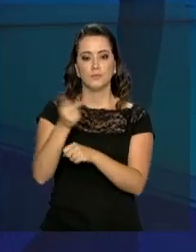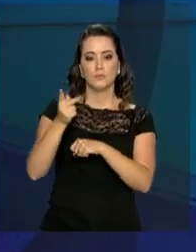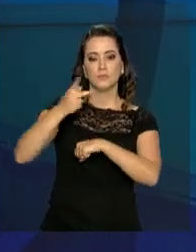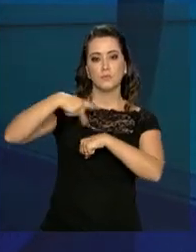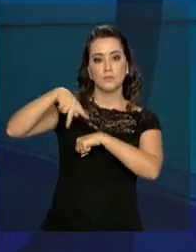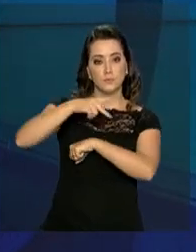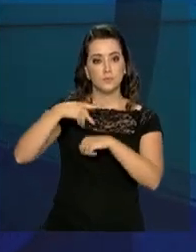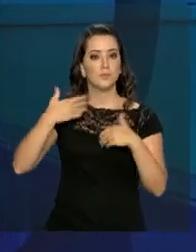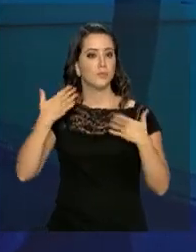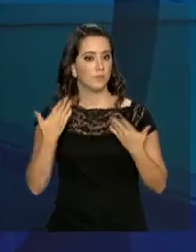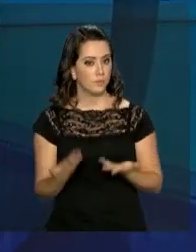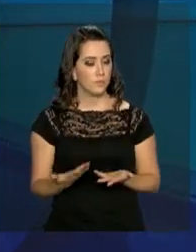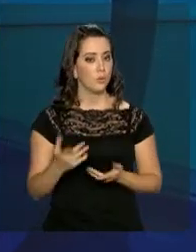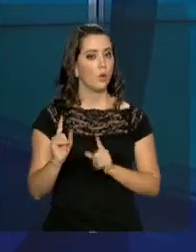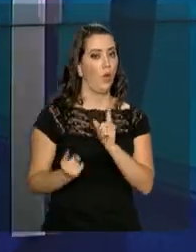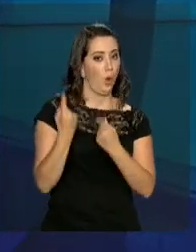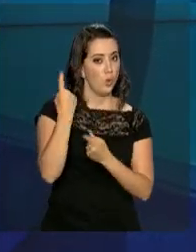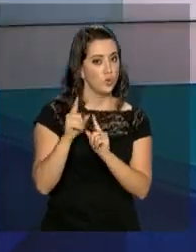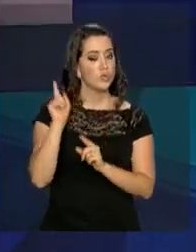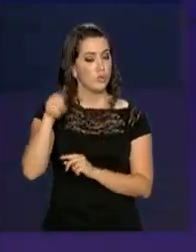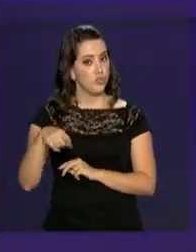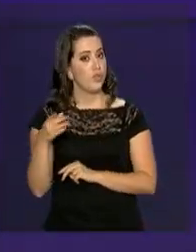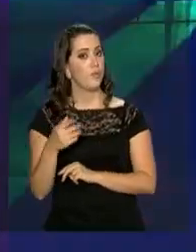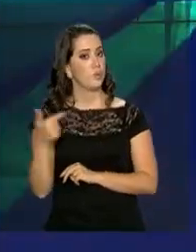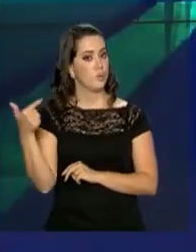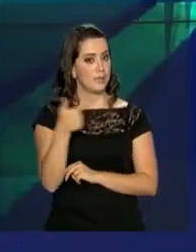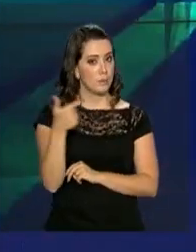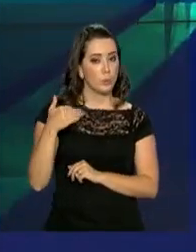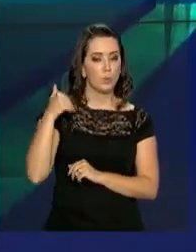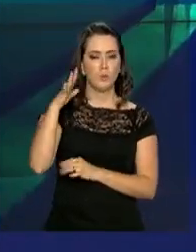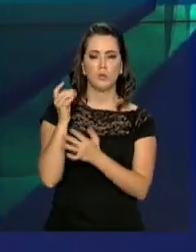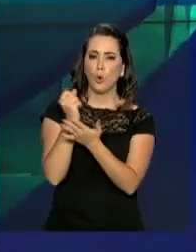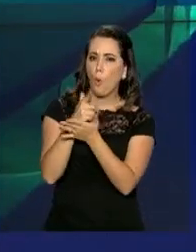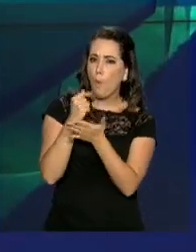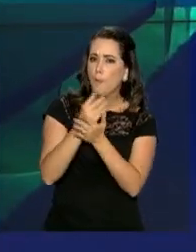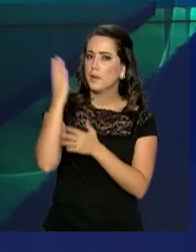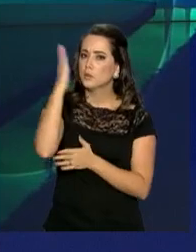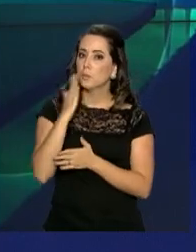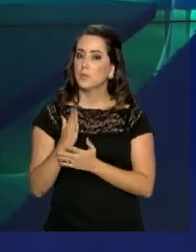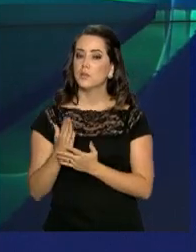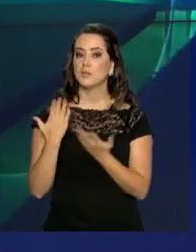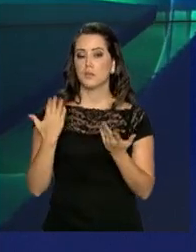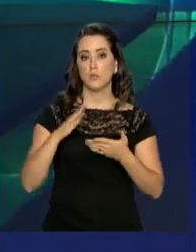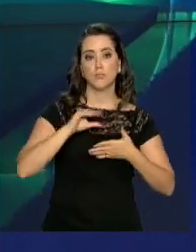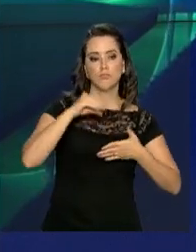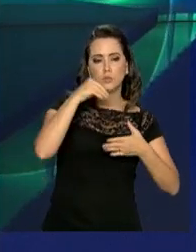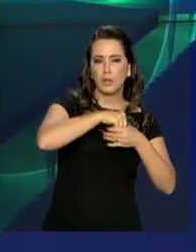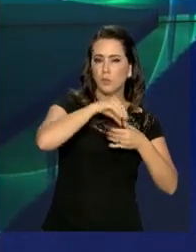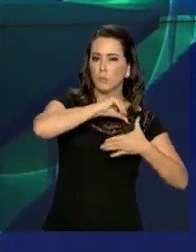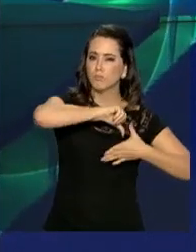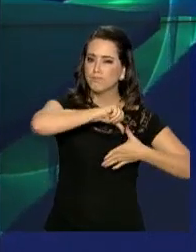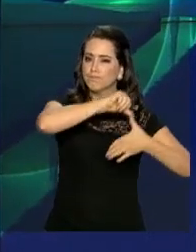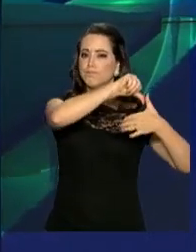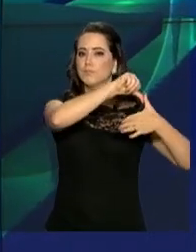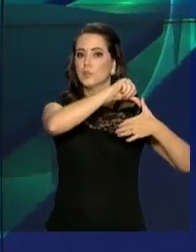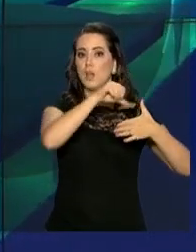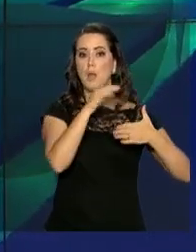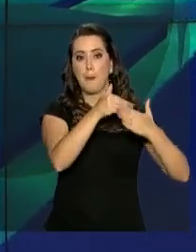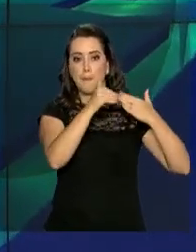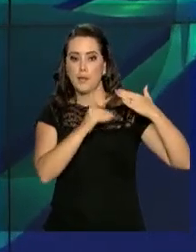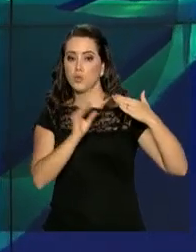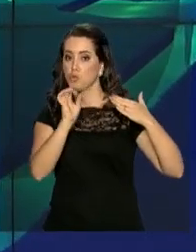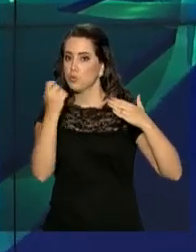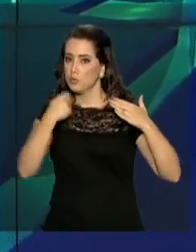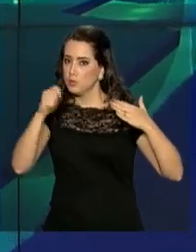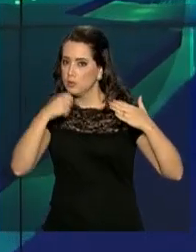e de investimentos entre os dois países. O Chile já é o nosso segundo maior parceiro comercial na América do Sul, atrás apenas